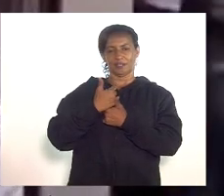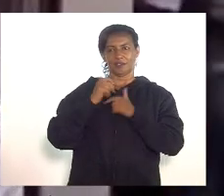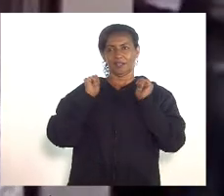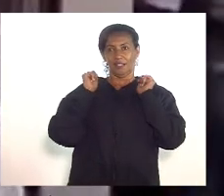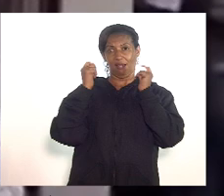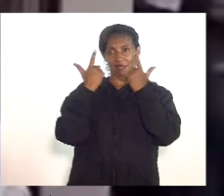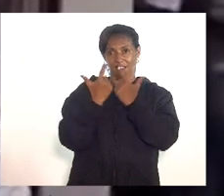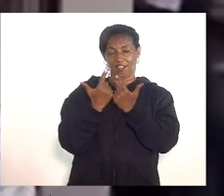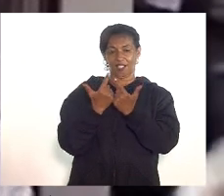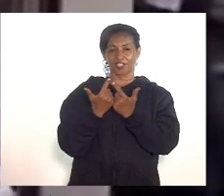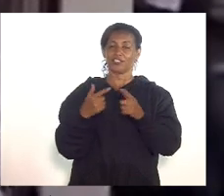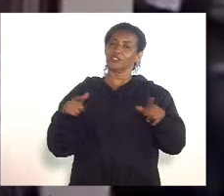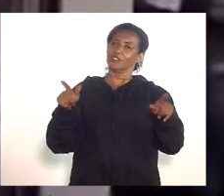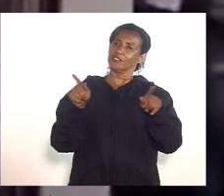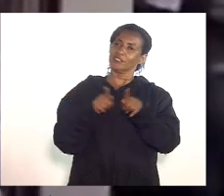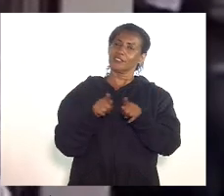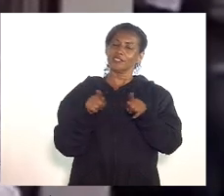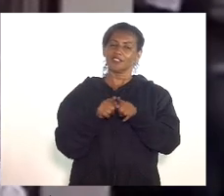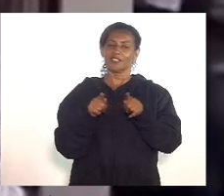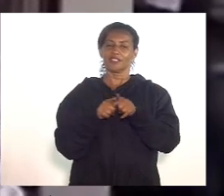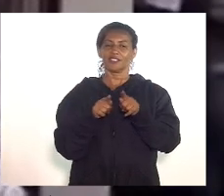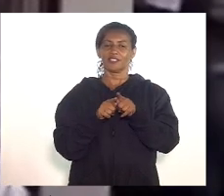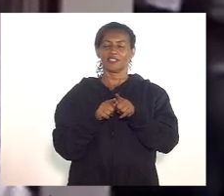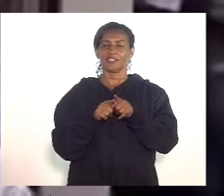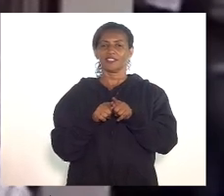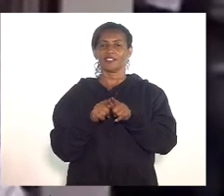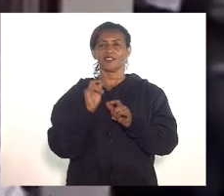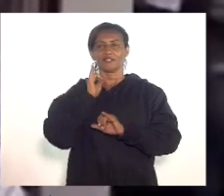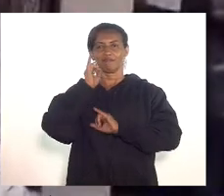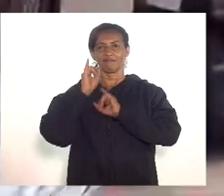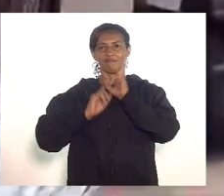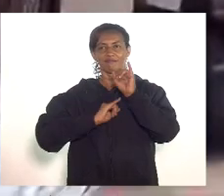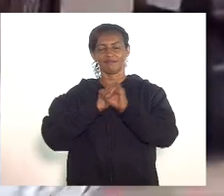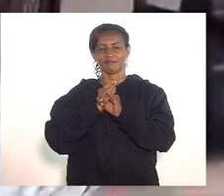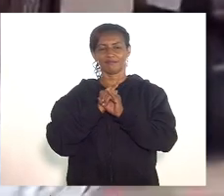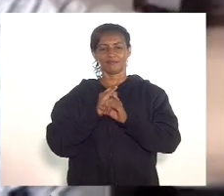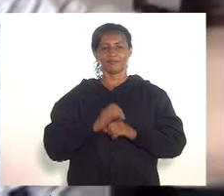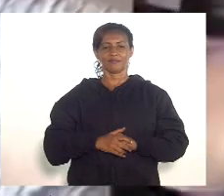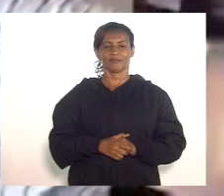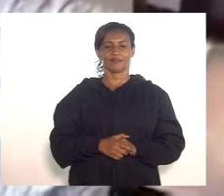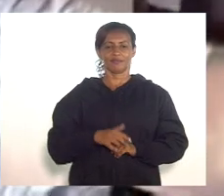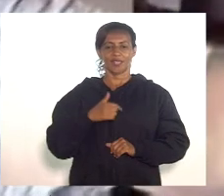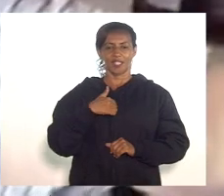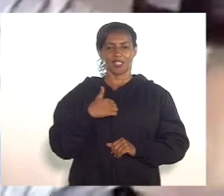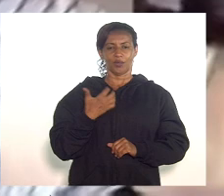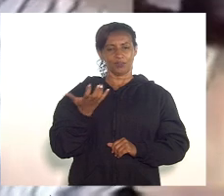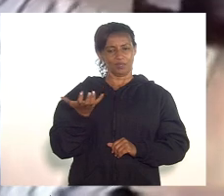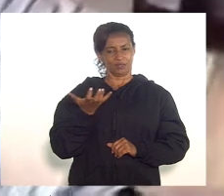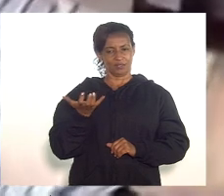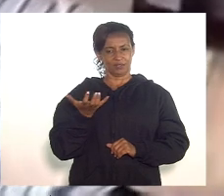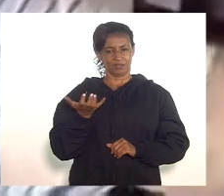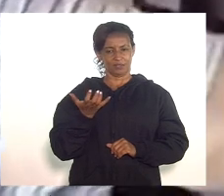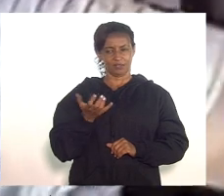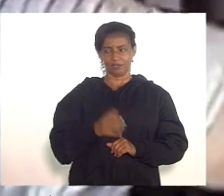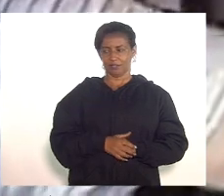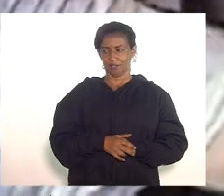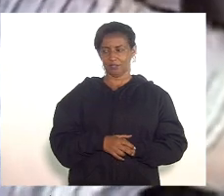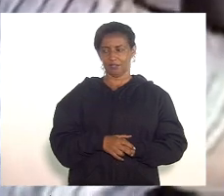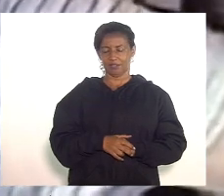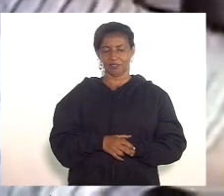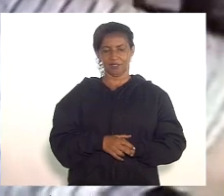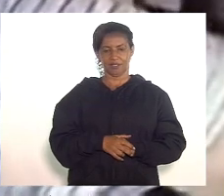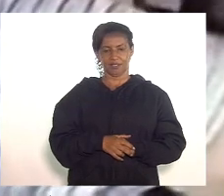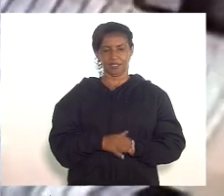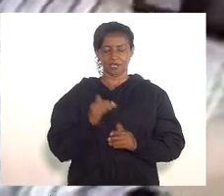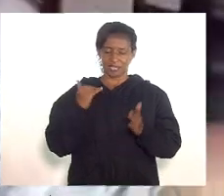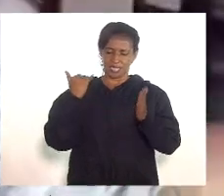pela tv alege e aquele que nos acompanha pelas redes sociais eu gostaria em cima do que